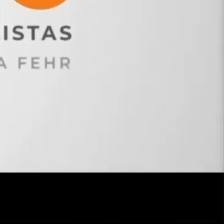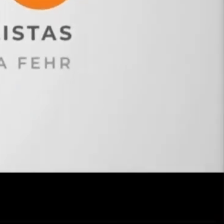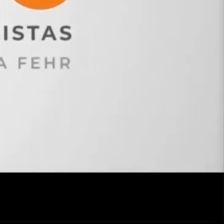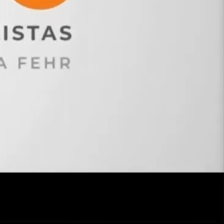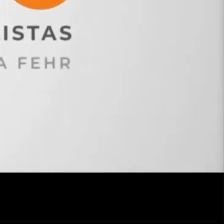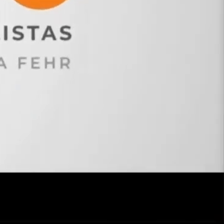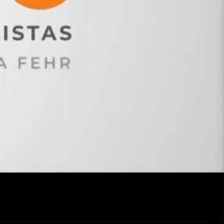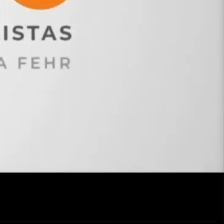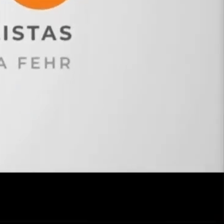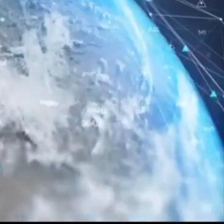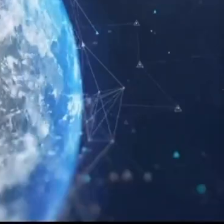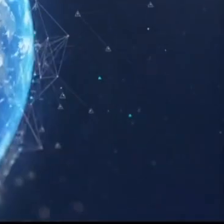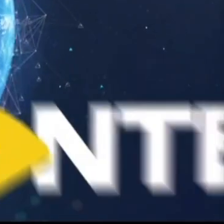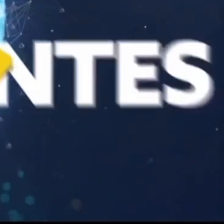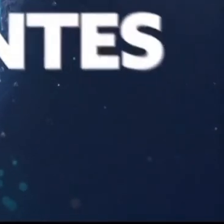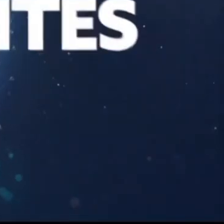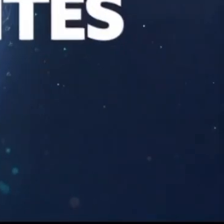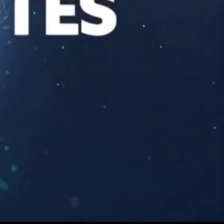400.